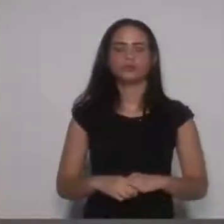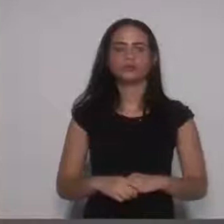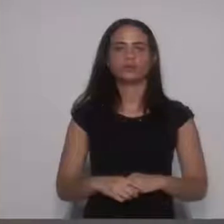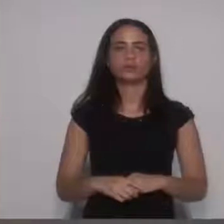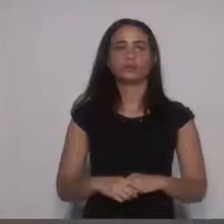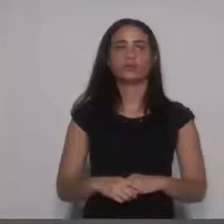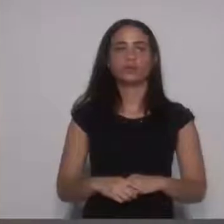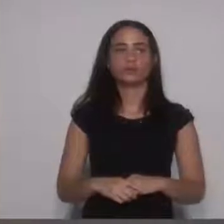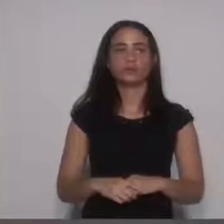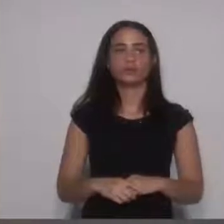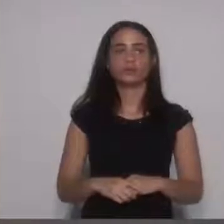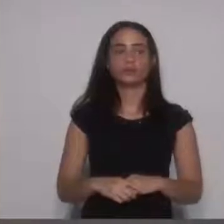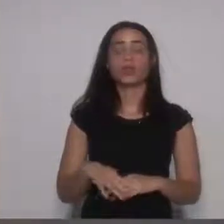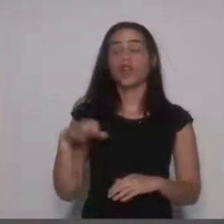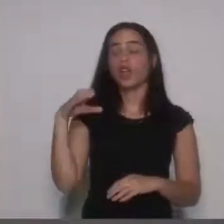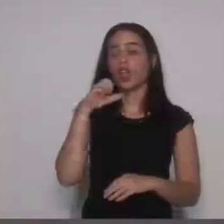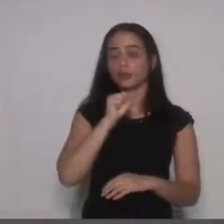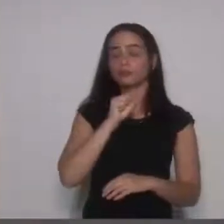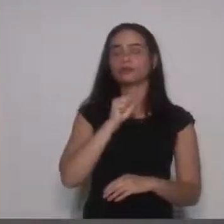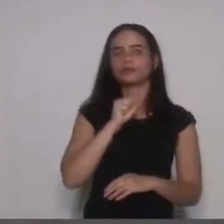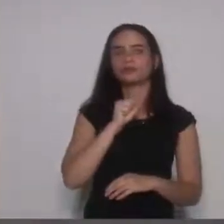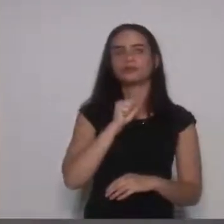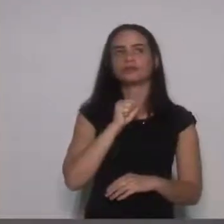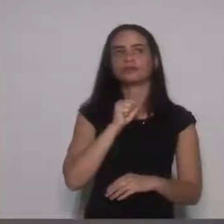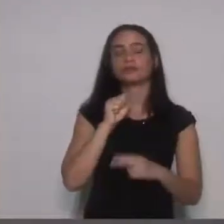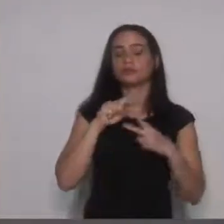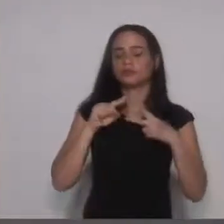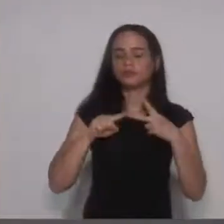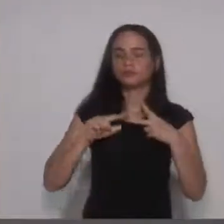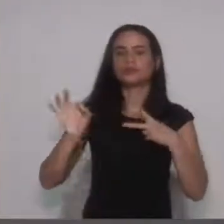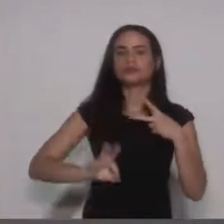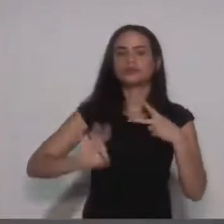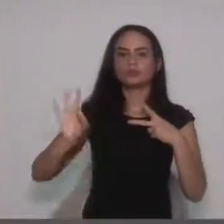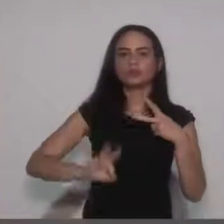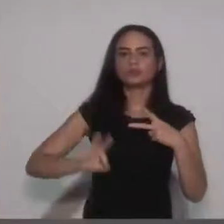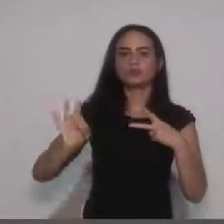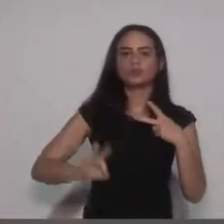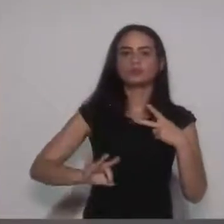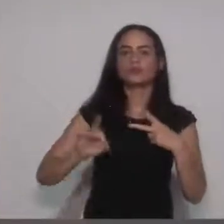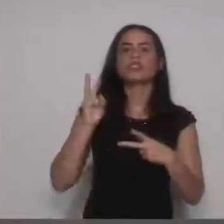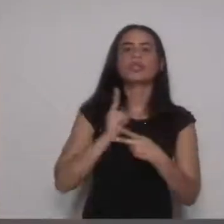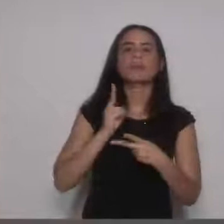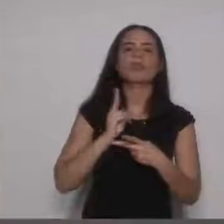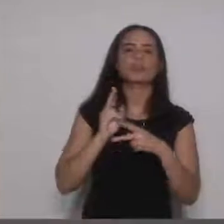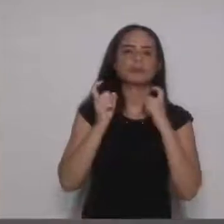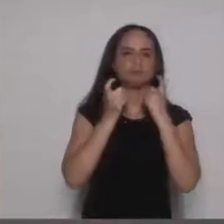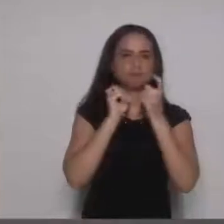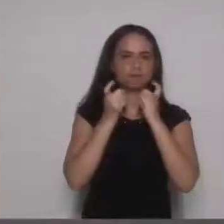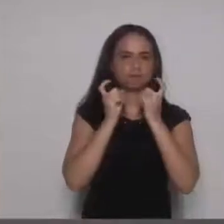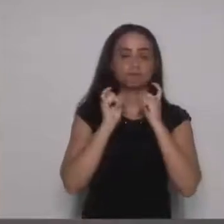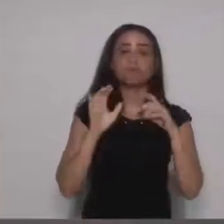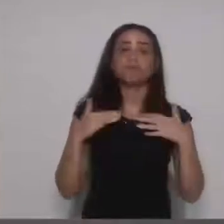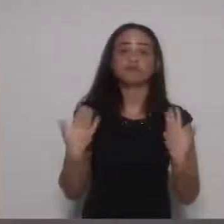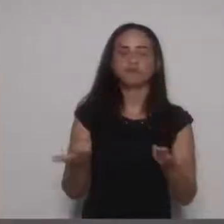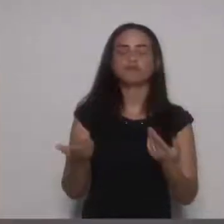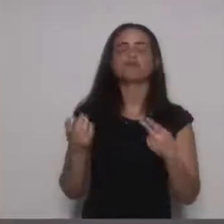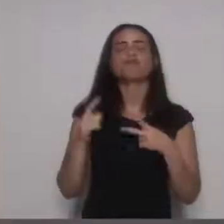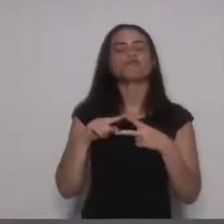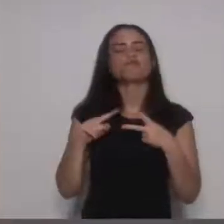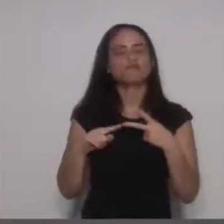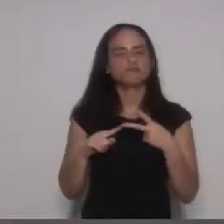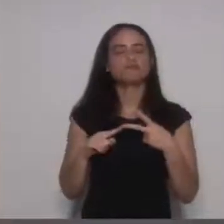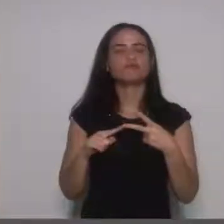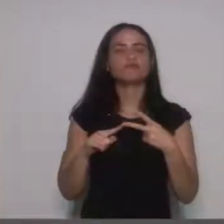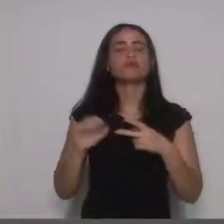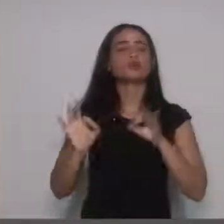Bem objetivamente, providencialmente, os dois projetos acabaram entrando na mesma sessão. Então, outro projeto, a